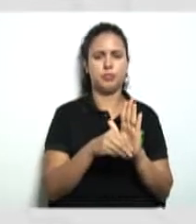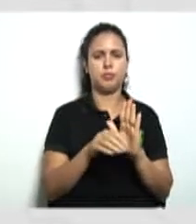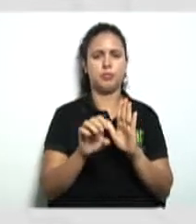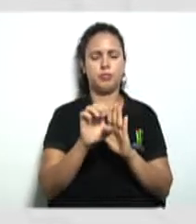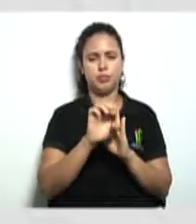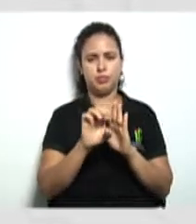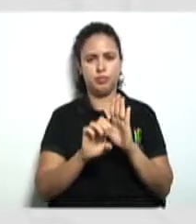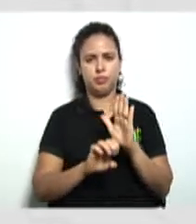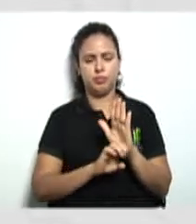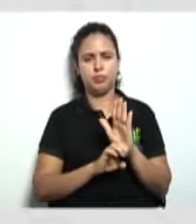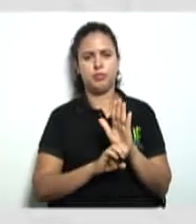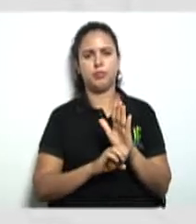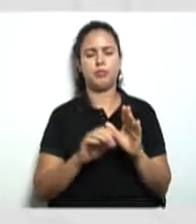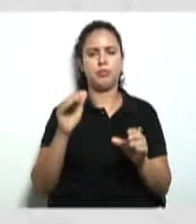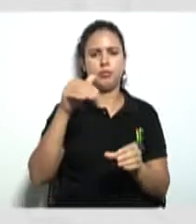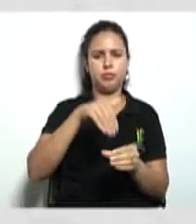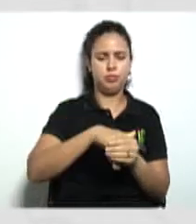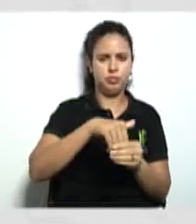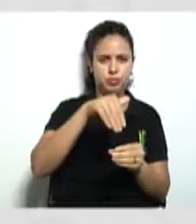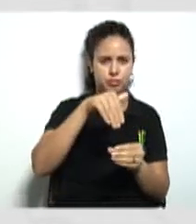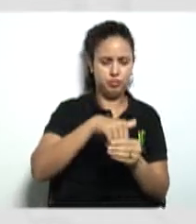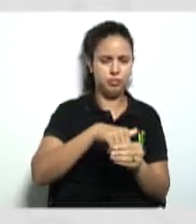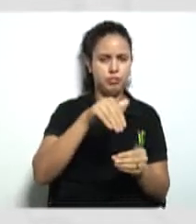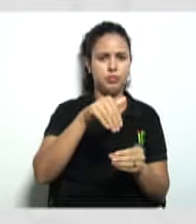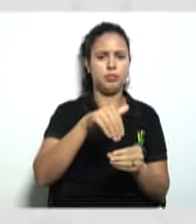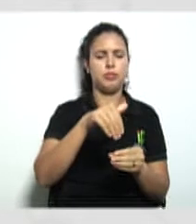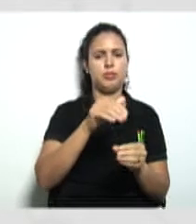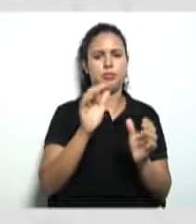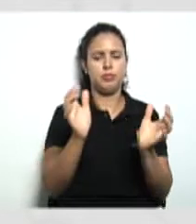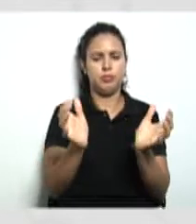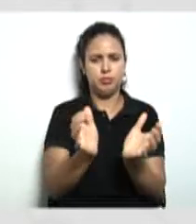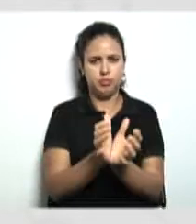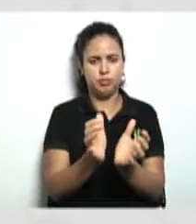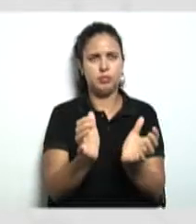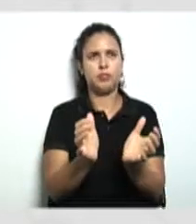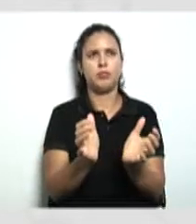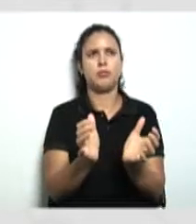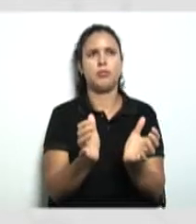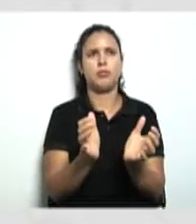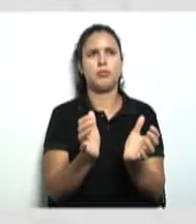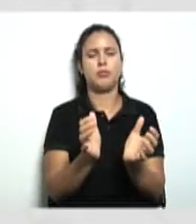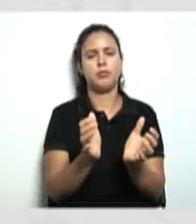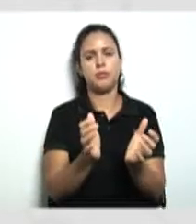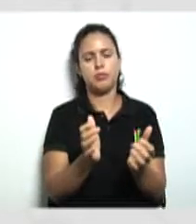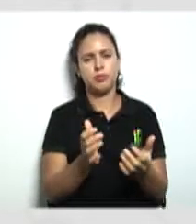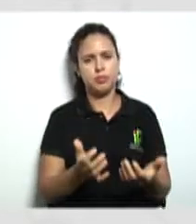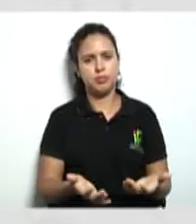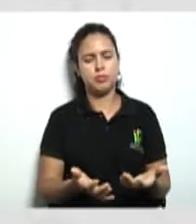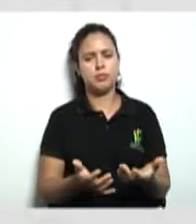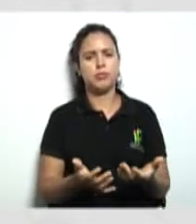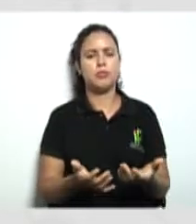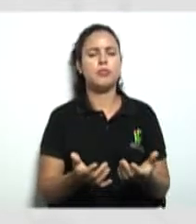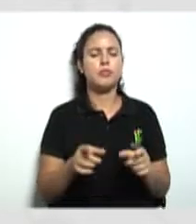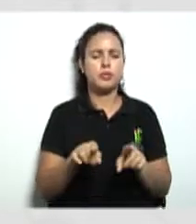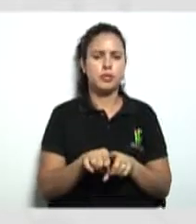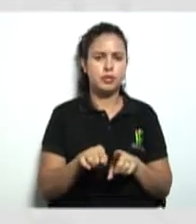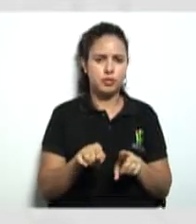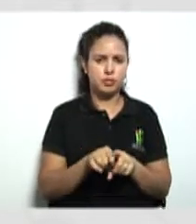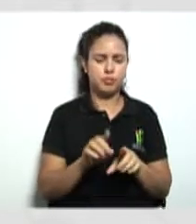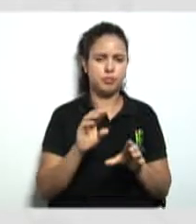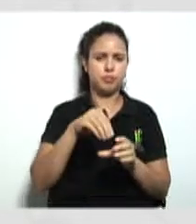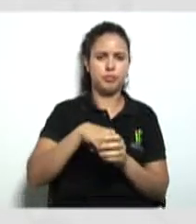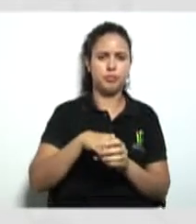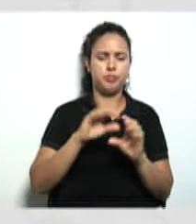eleições do conselho então nesse momento também dentro da